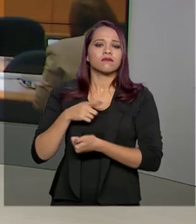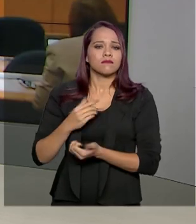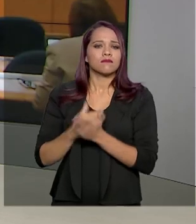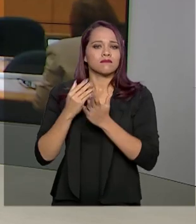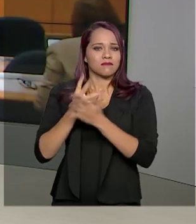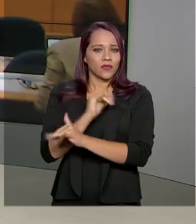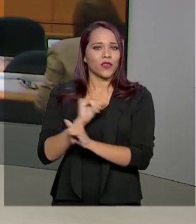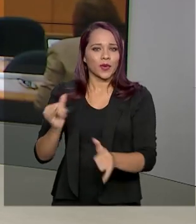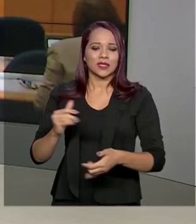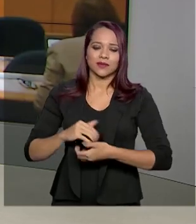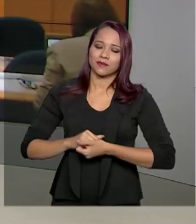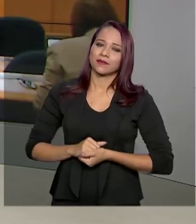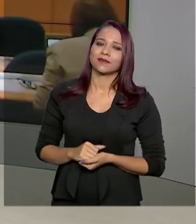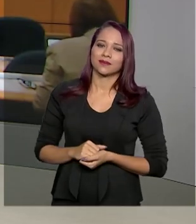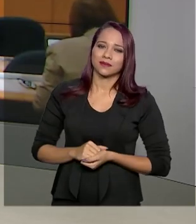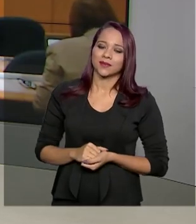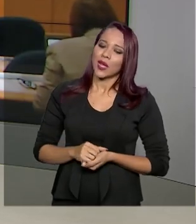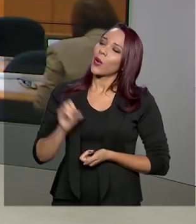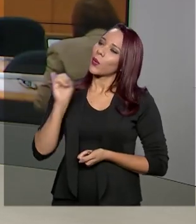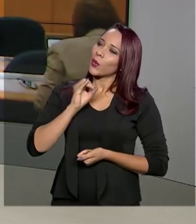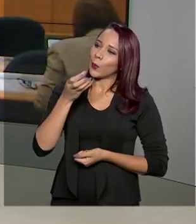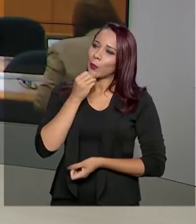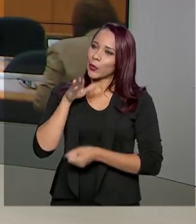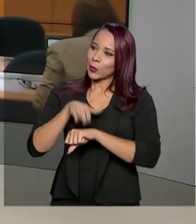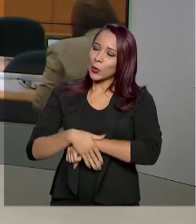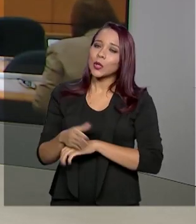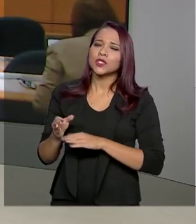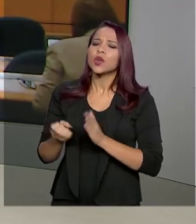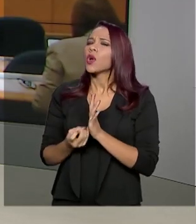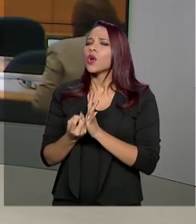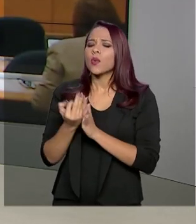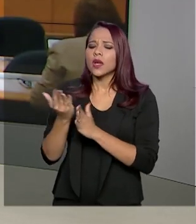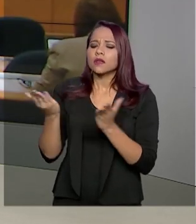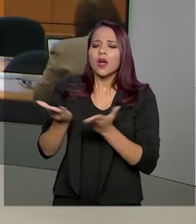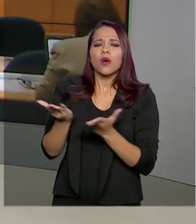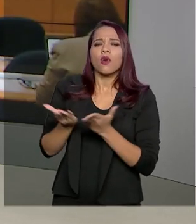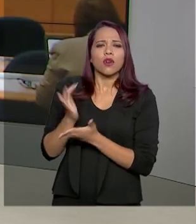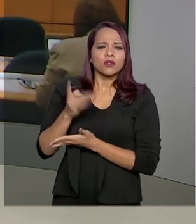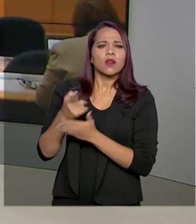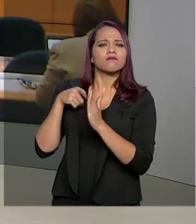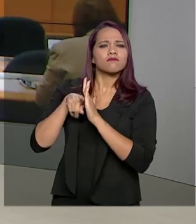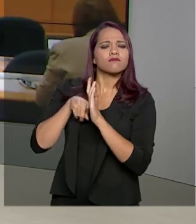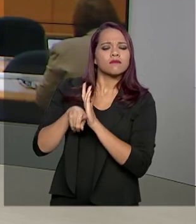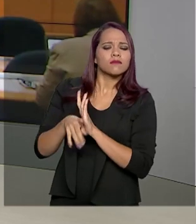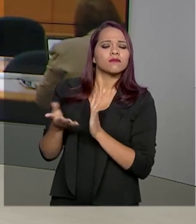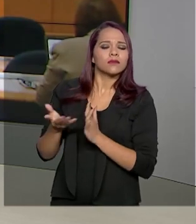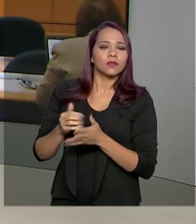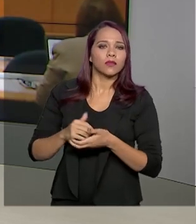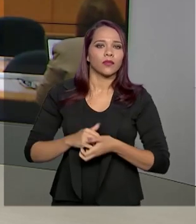informações para a gente. Oi, Dani, boa noite. Quantos casos agora estão sendo investigados?